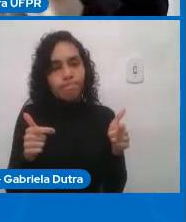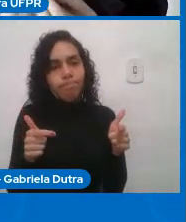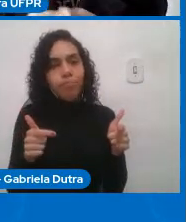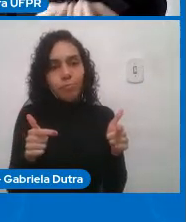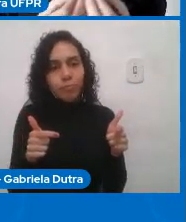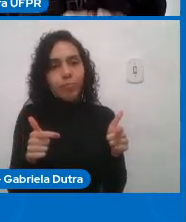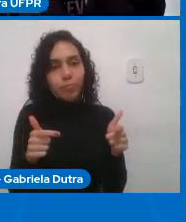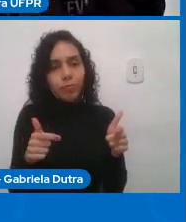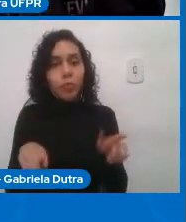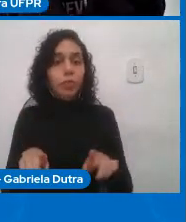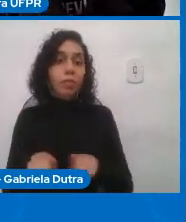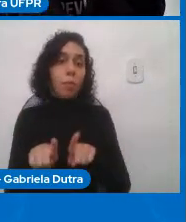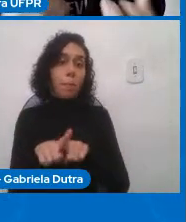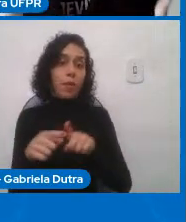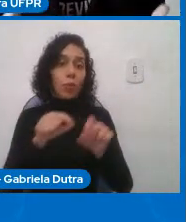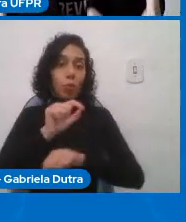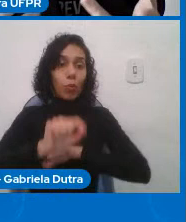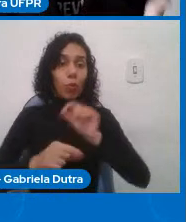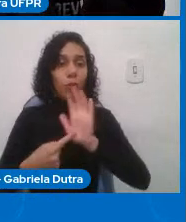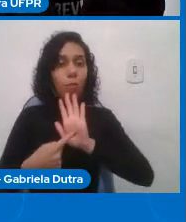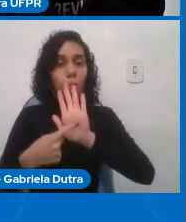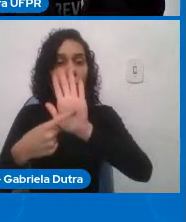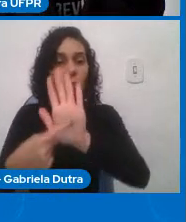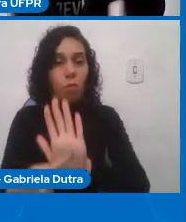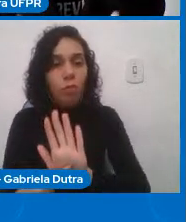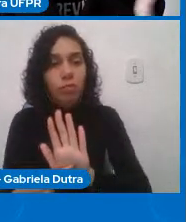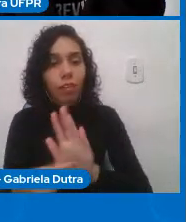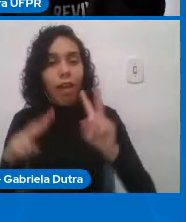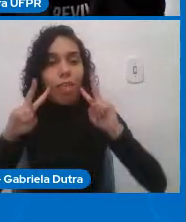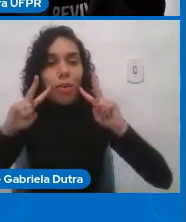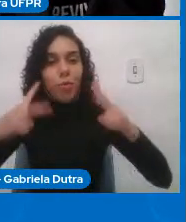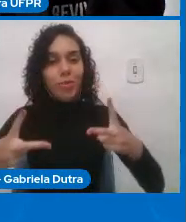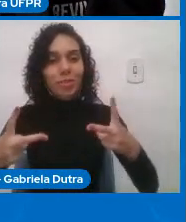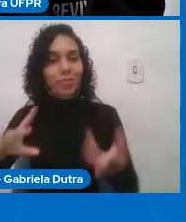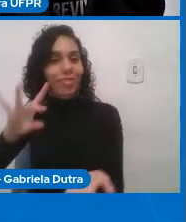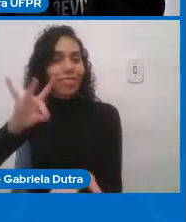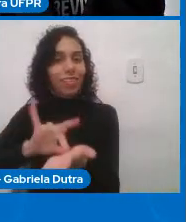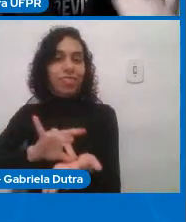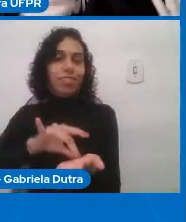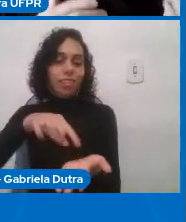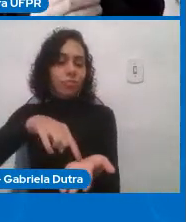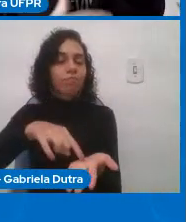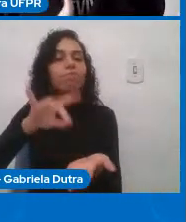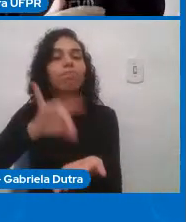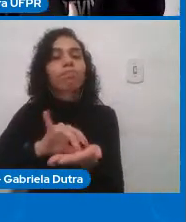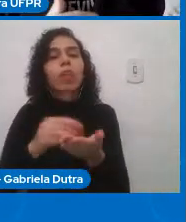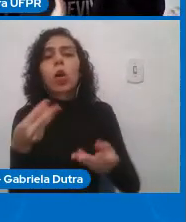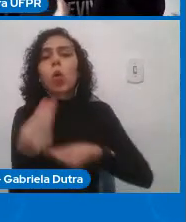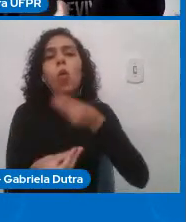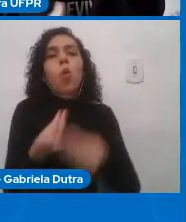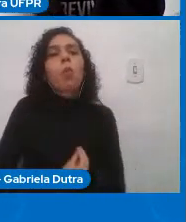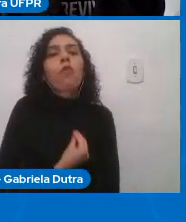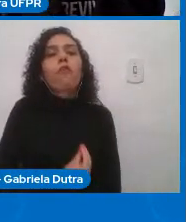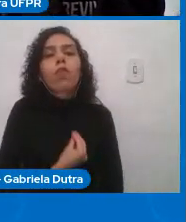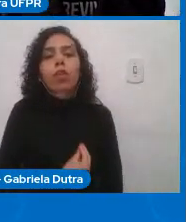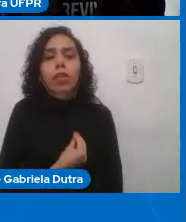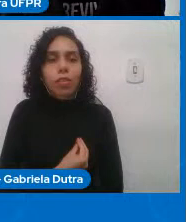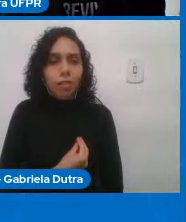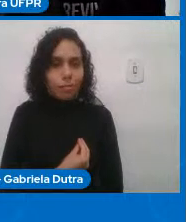conhecimento da realidade que esse sistema deveria servir. Então, antes do sistema ser